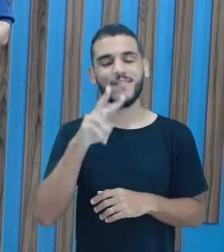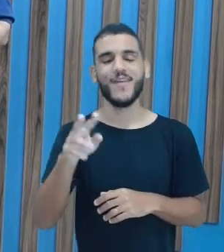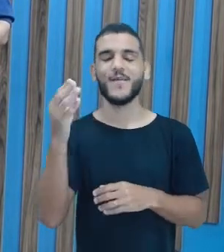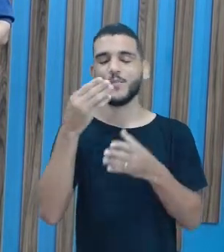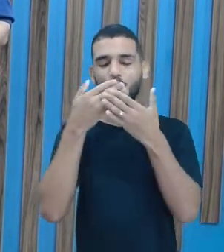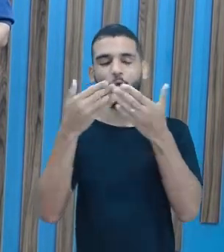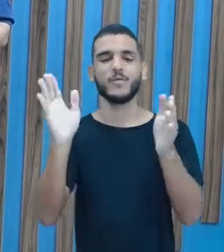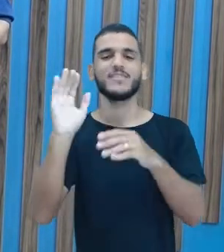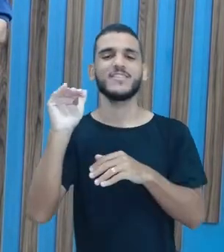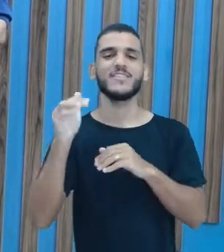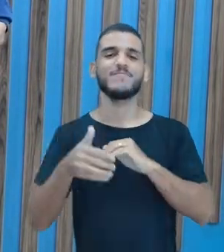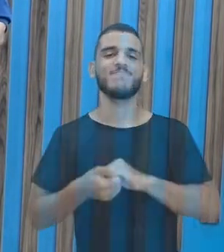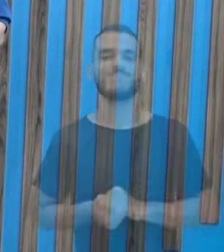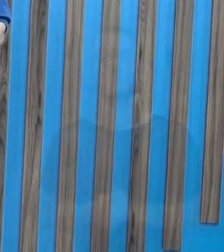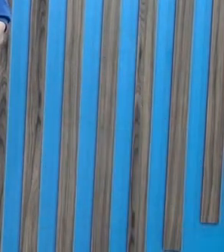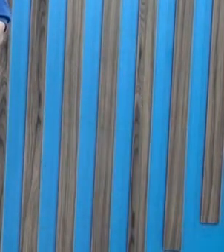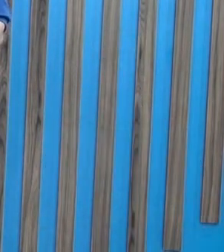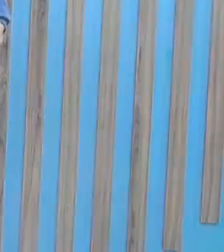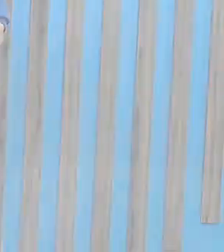Um beijo, tchau, tchau.